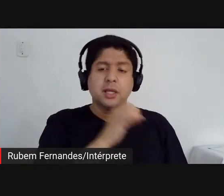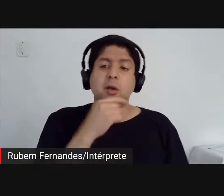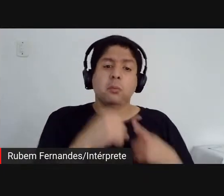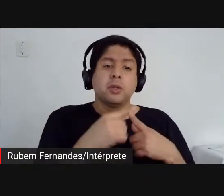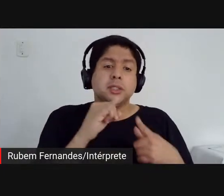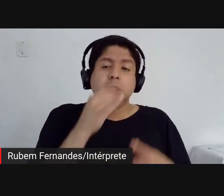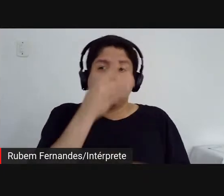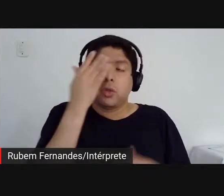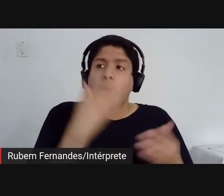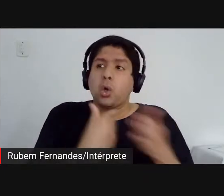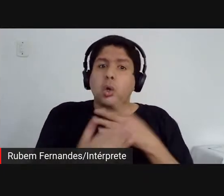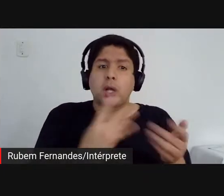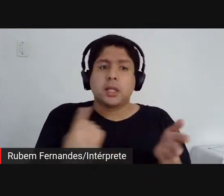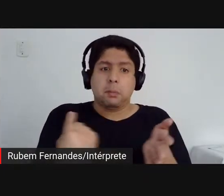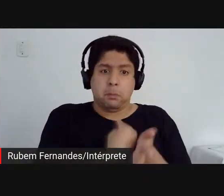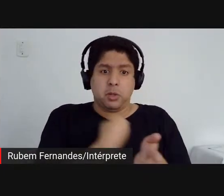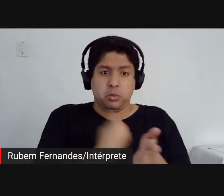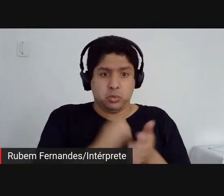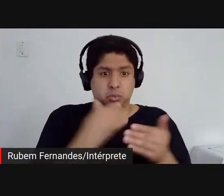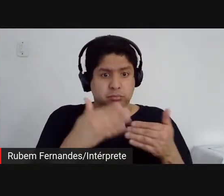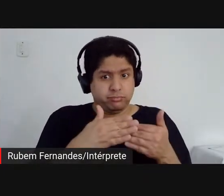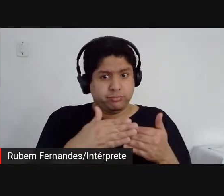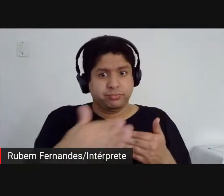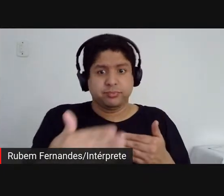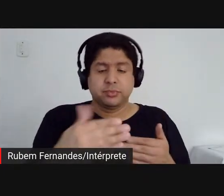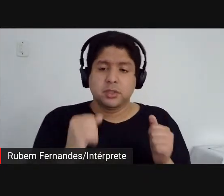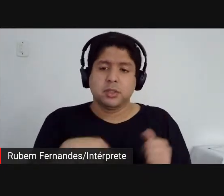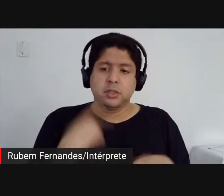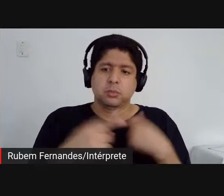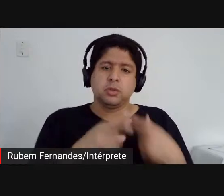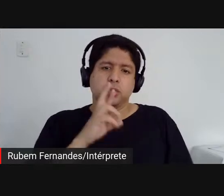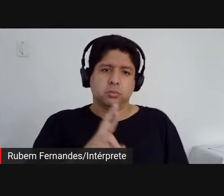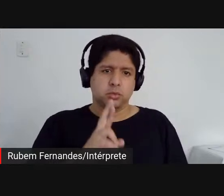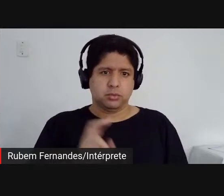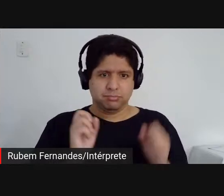perguntas ao longo, faça perguntas e eu vou respondendo.